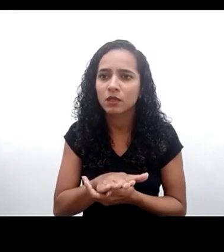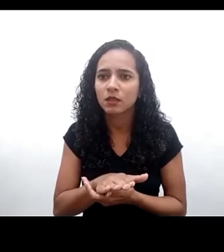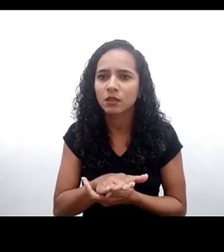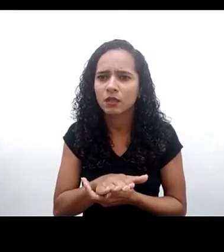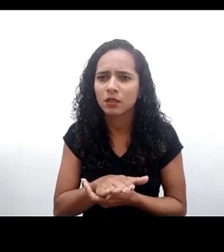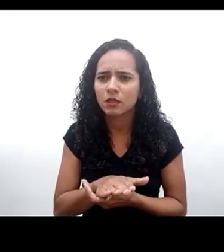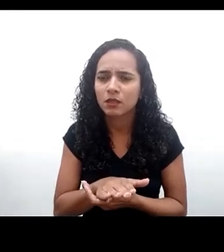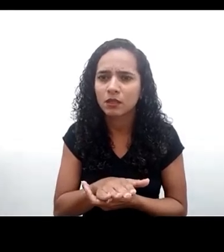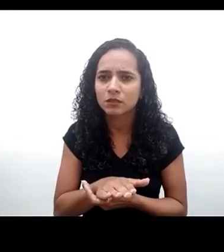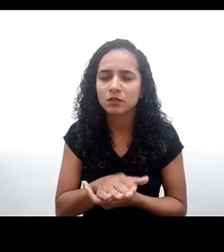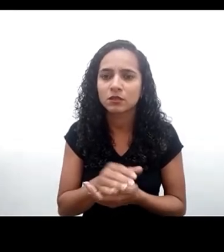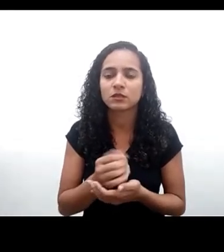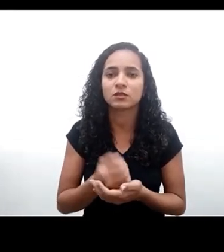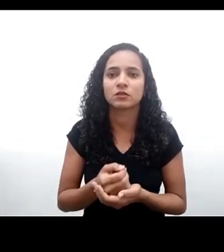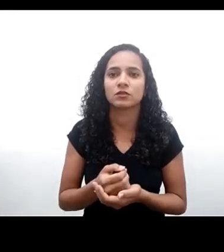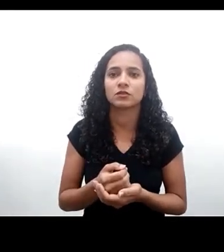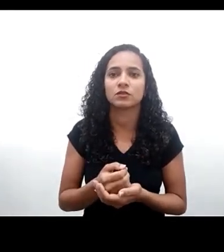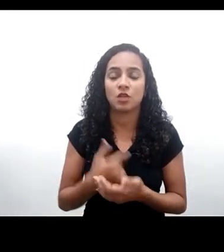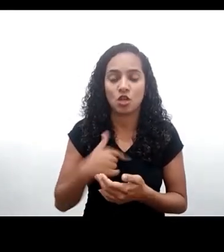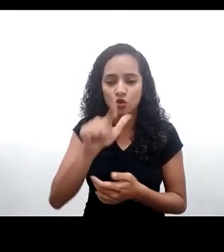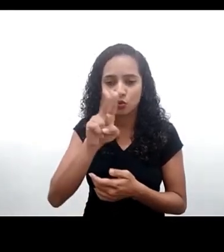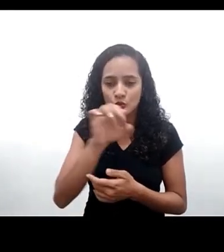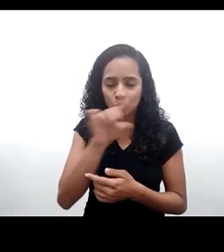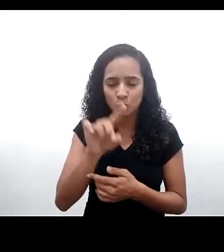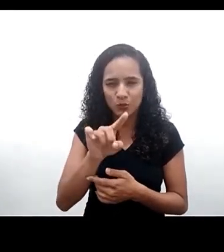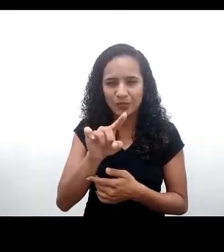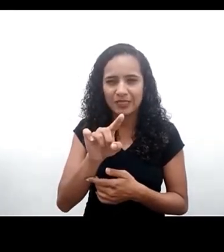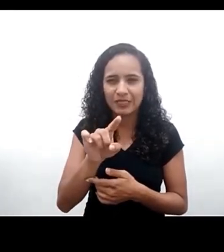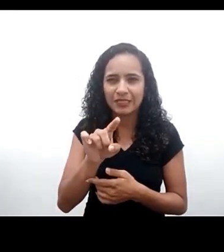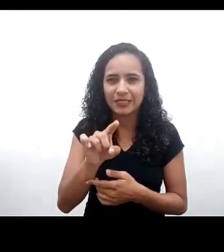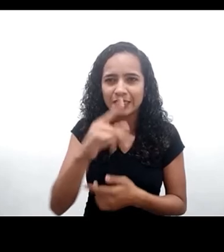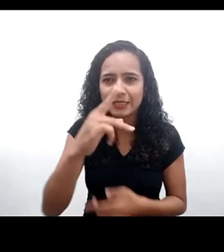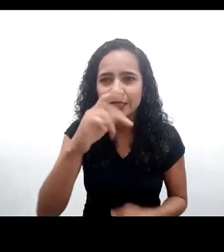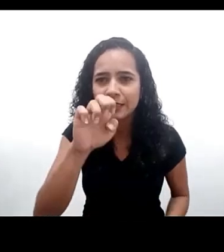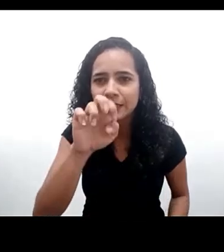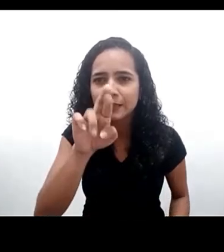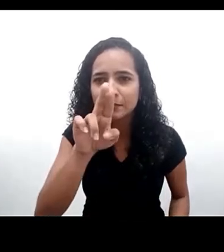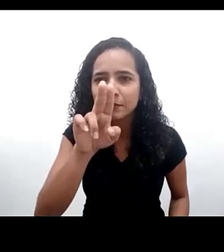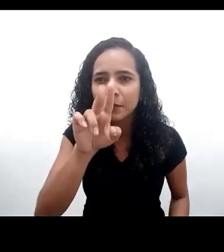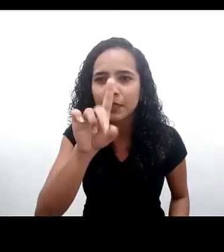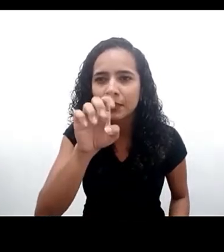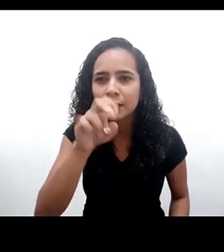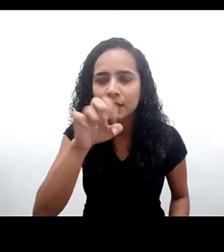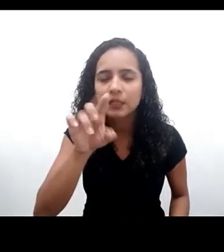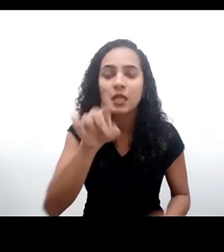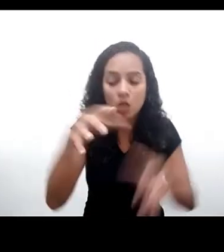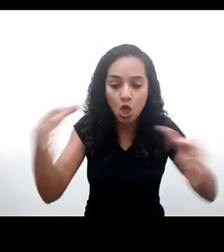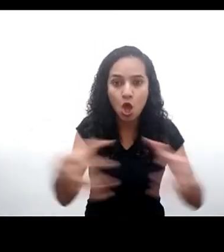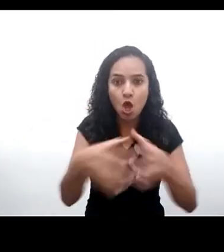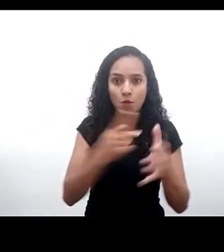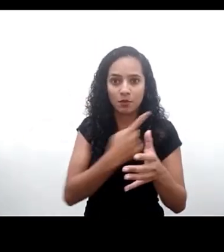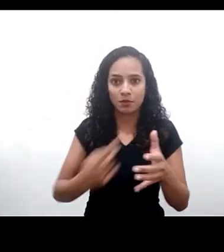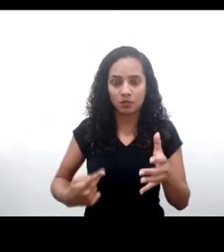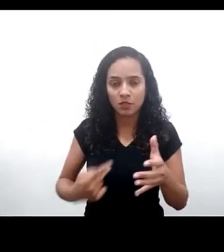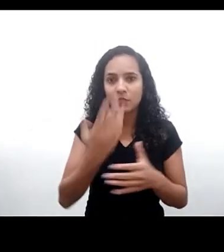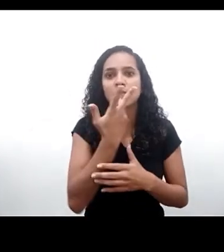do Comitê de Proteção Crianças e Adolescentes.